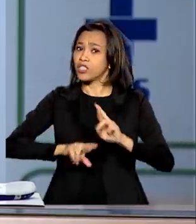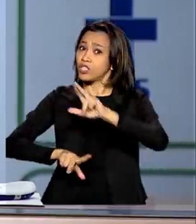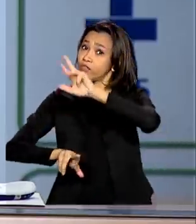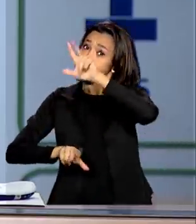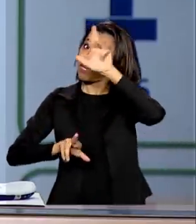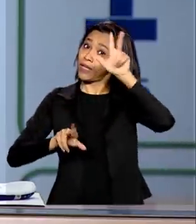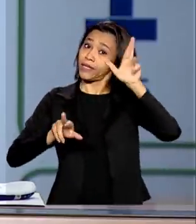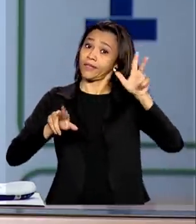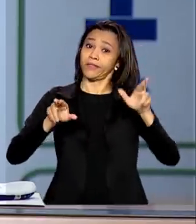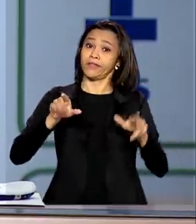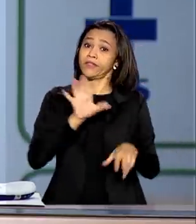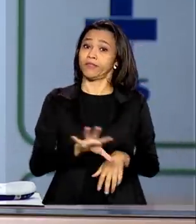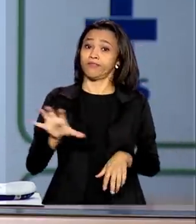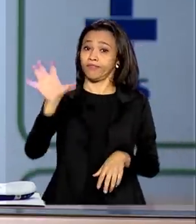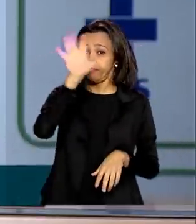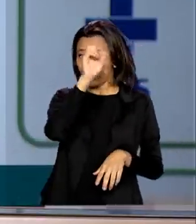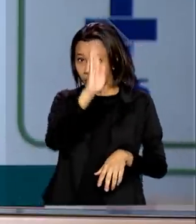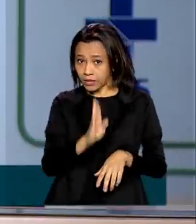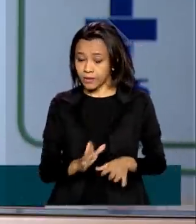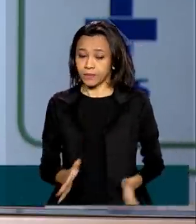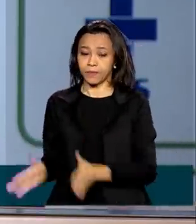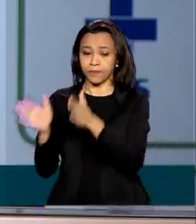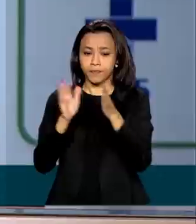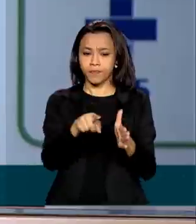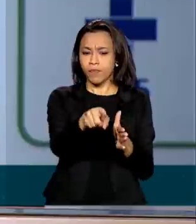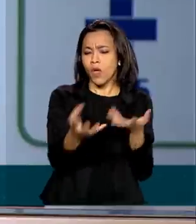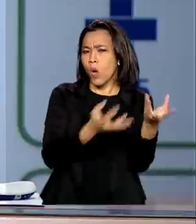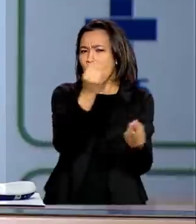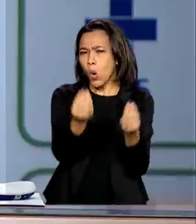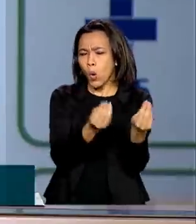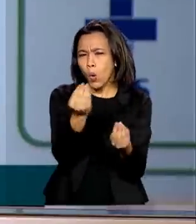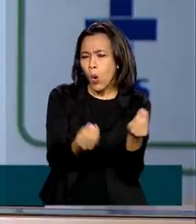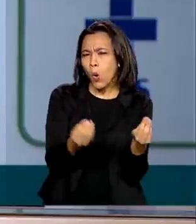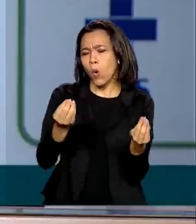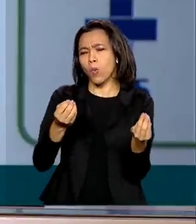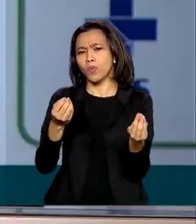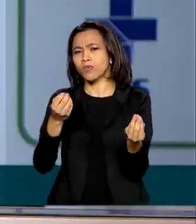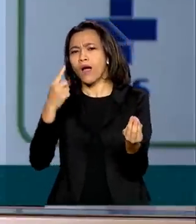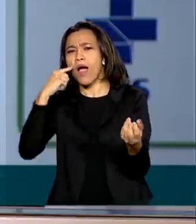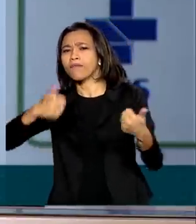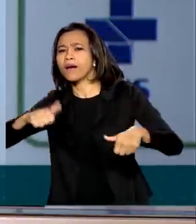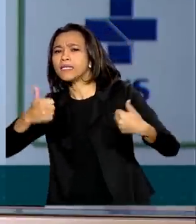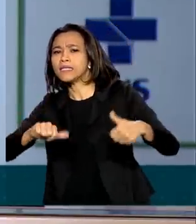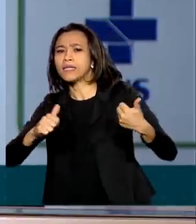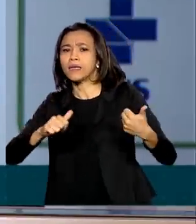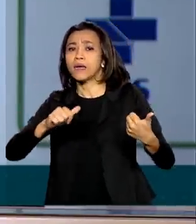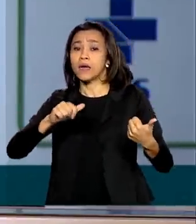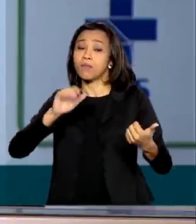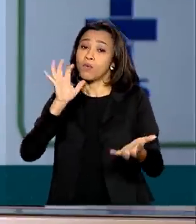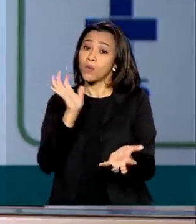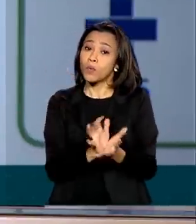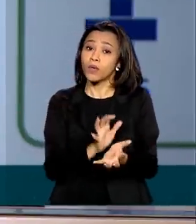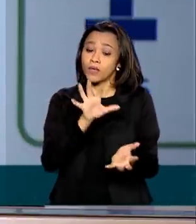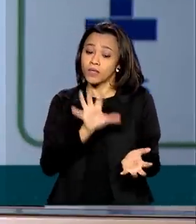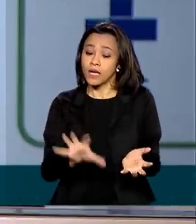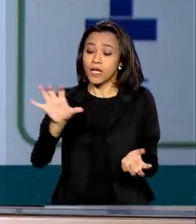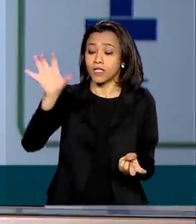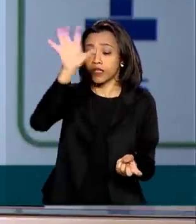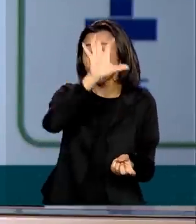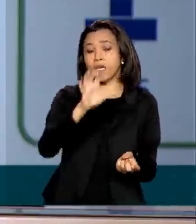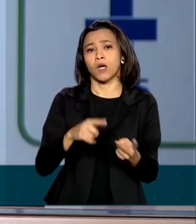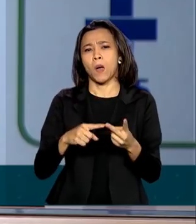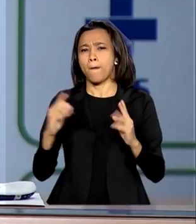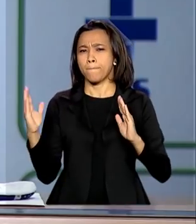Como o governo avalia a situação da epidemia do coronavírus no Brasil? Por região, por período, por